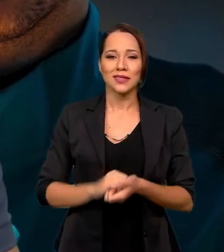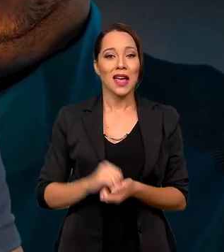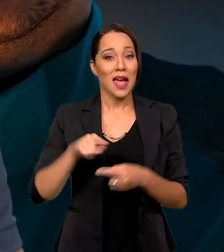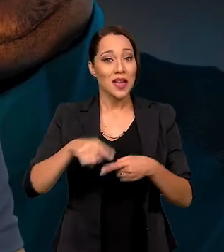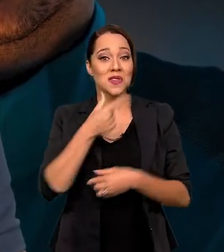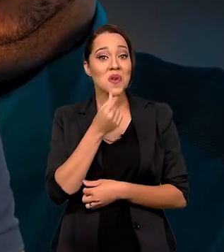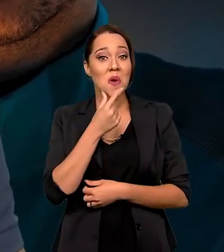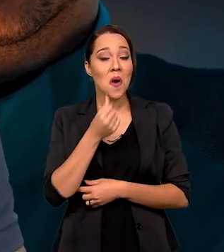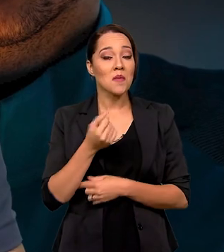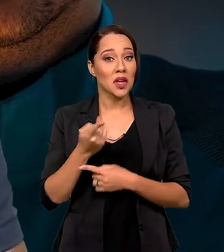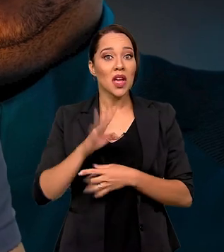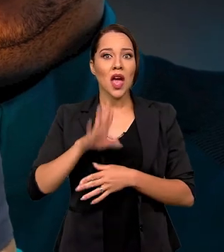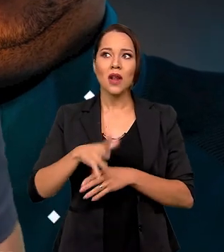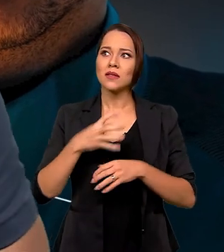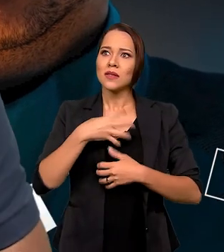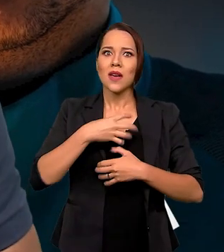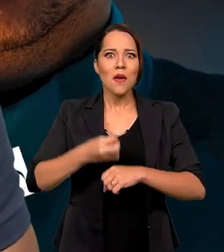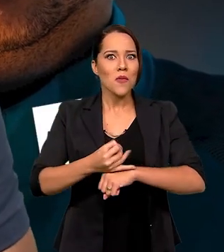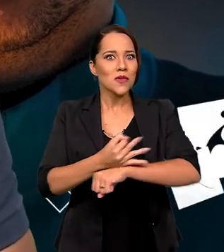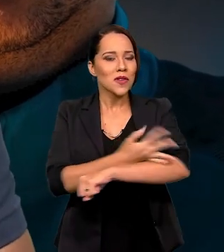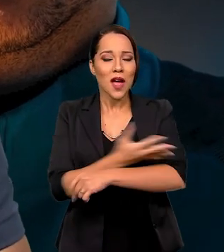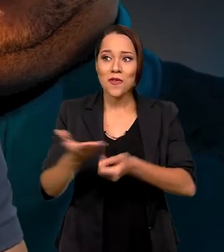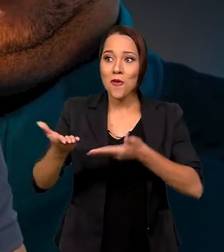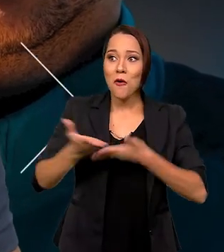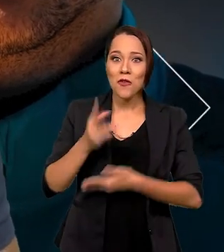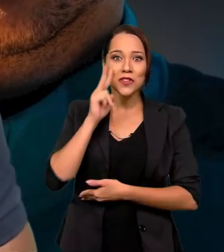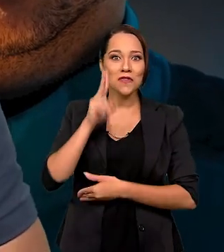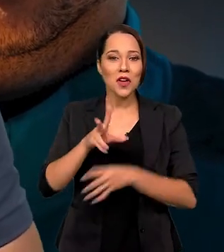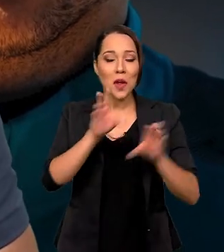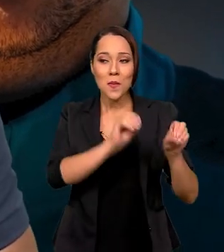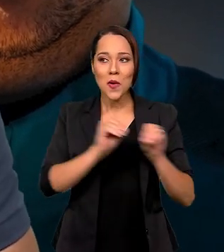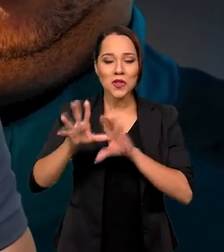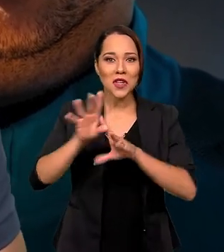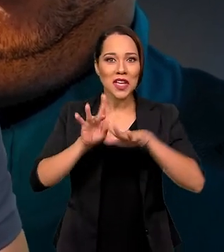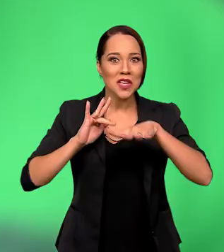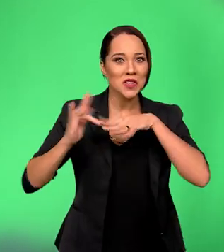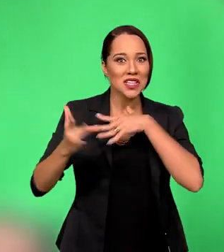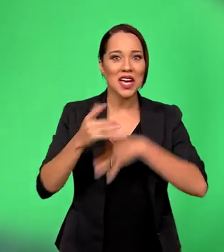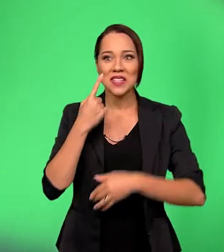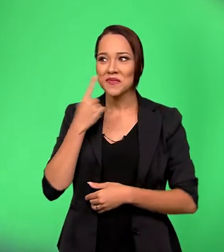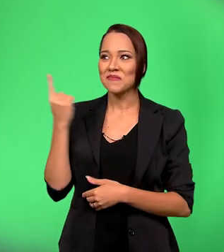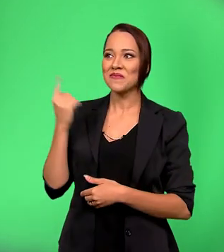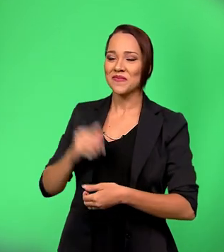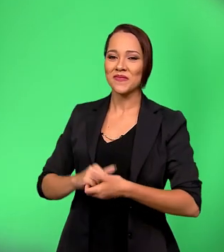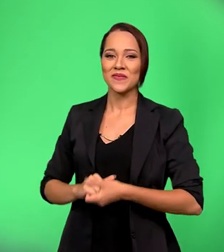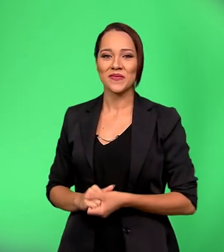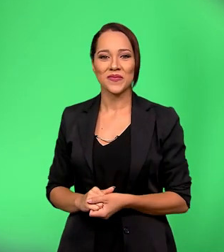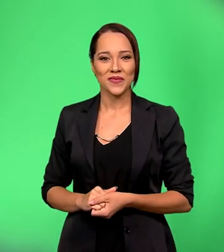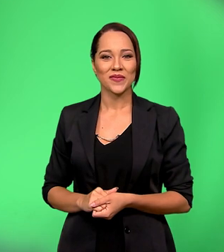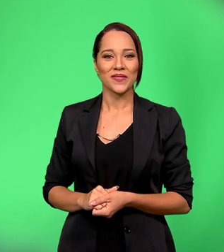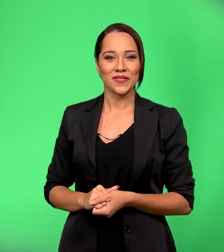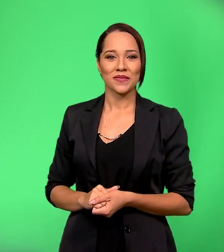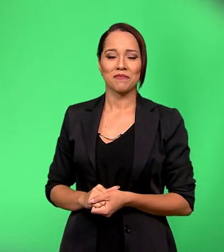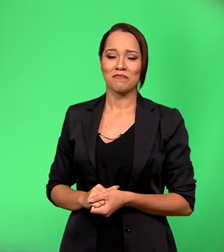O Petrúcio, inclusive, ficou emocionado com o convite. Olha o que ele postou nas redes sociais. Eu venho